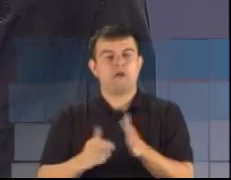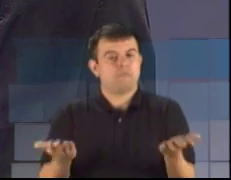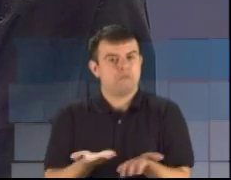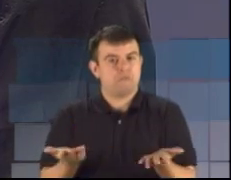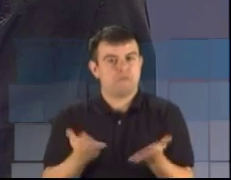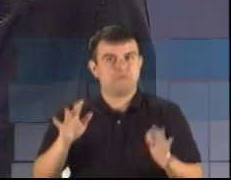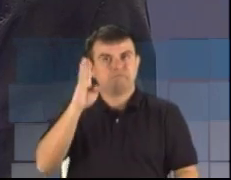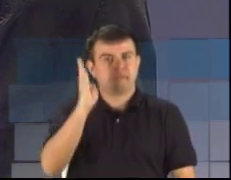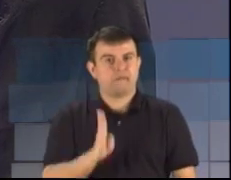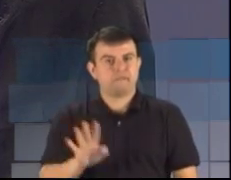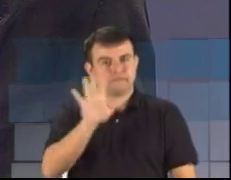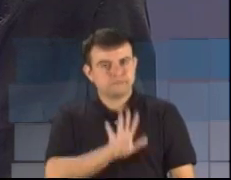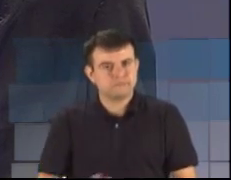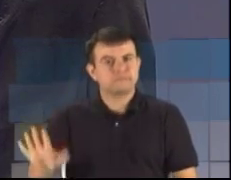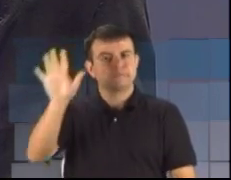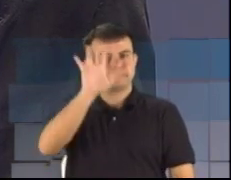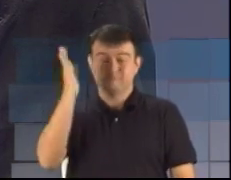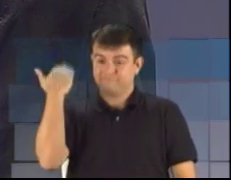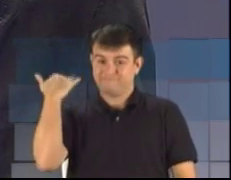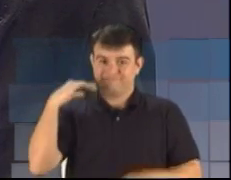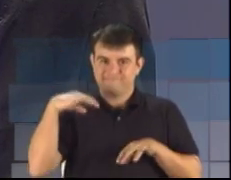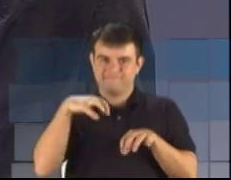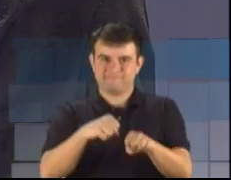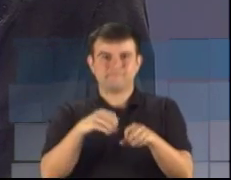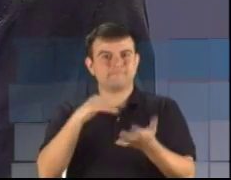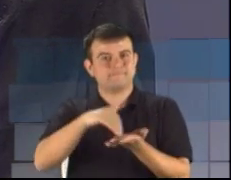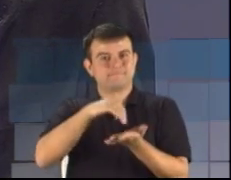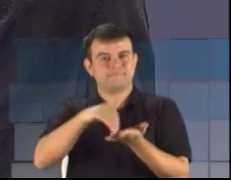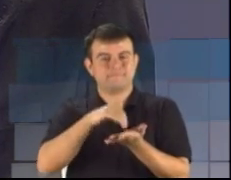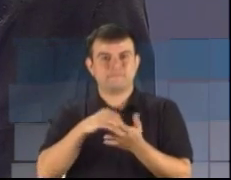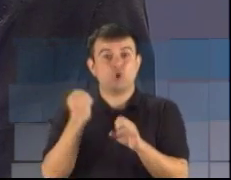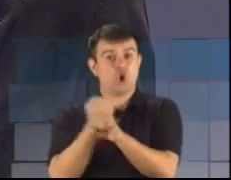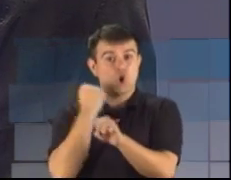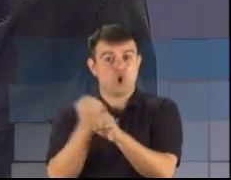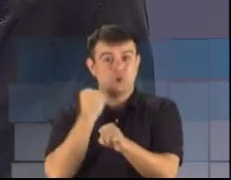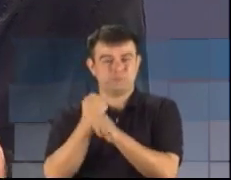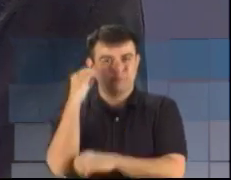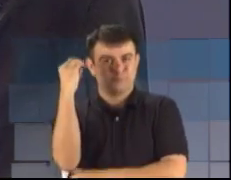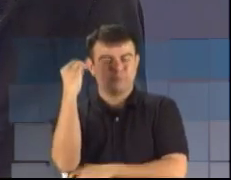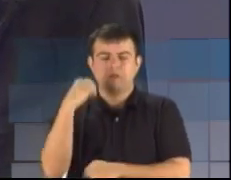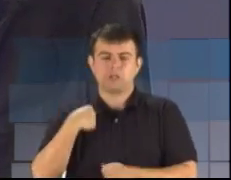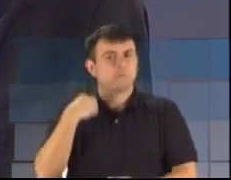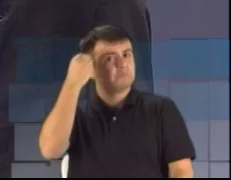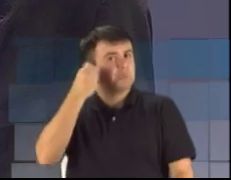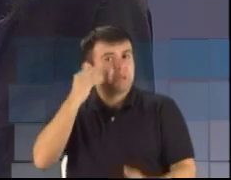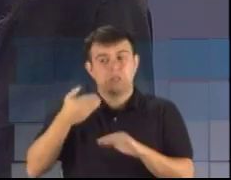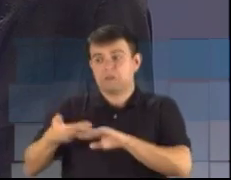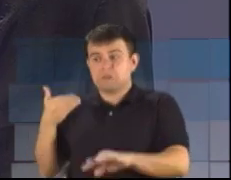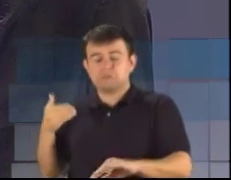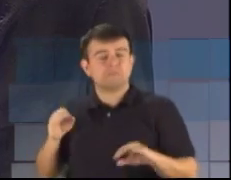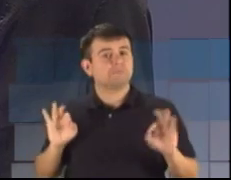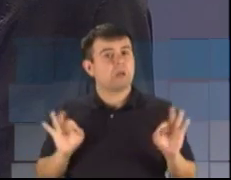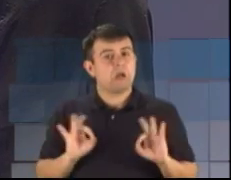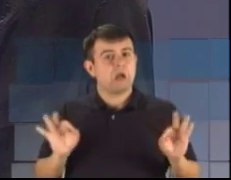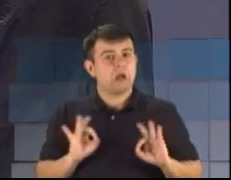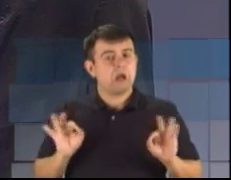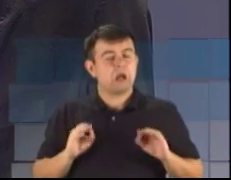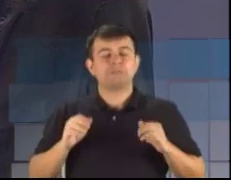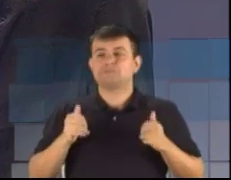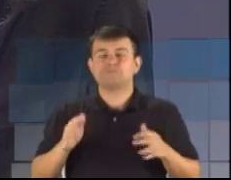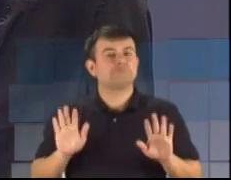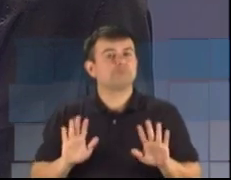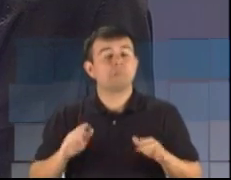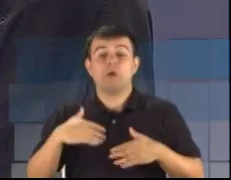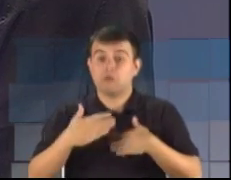Eu, quando peguei a Secretaria de Obras de Porto Alegre, eu também não tinha experiência. Depois eu fiz gestão. Eu consegui concluir a